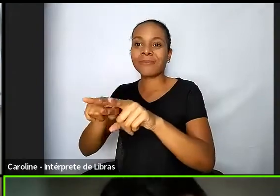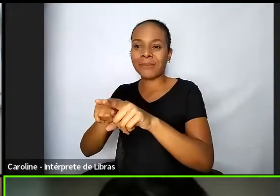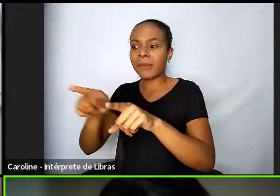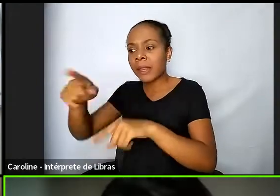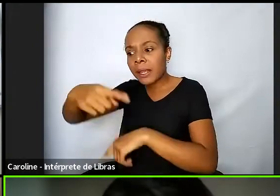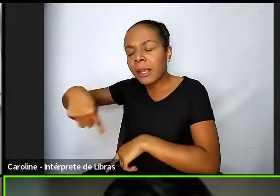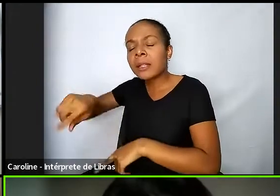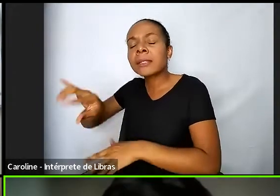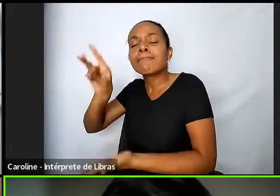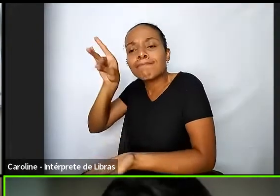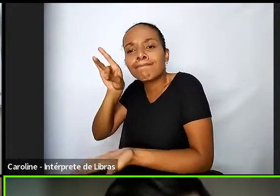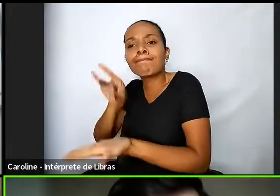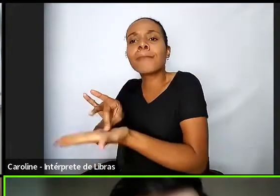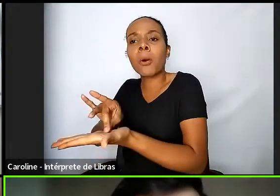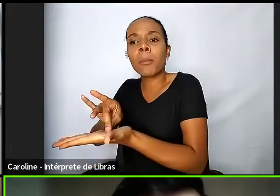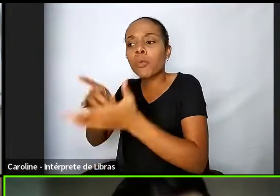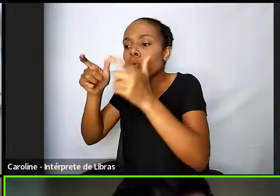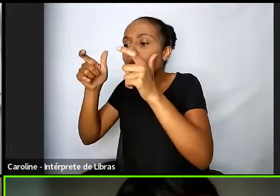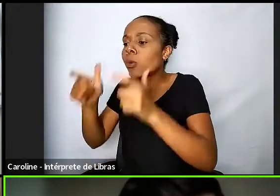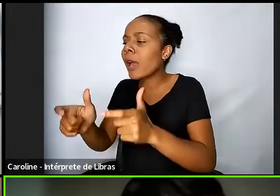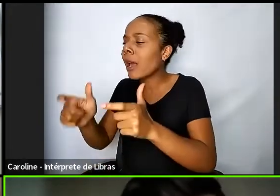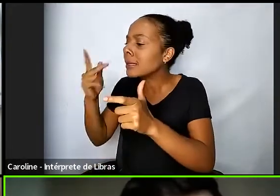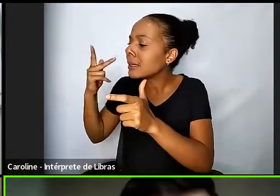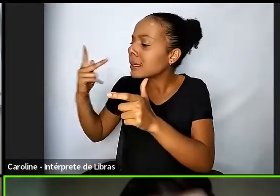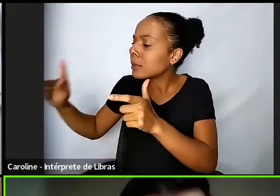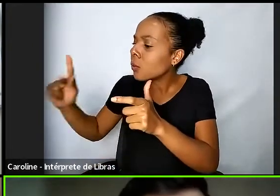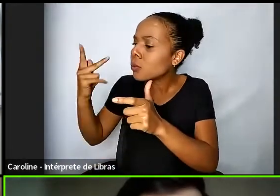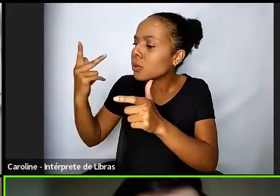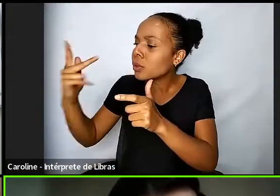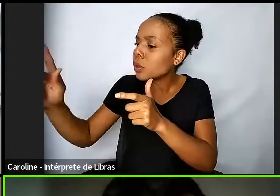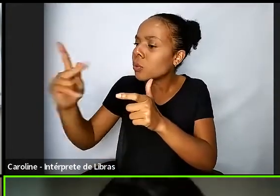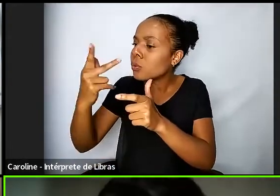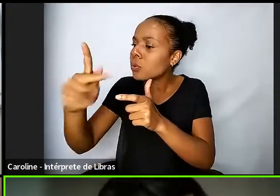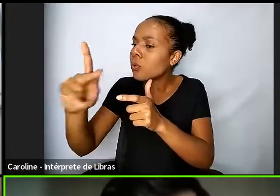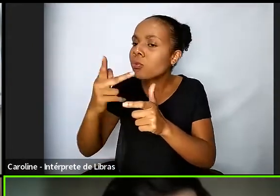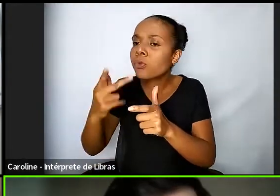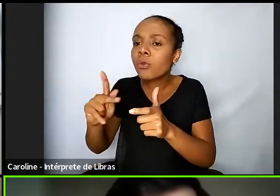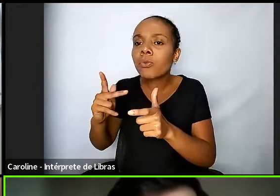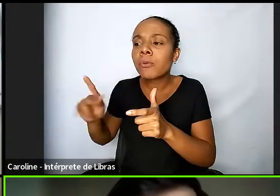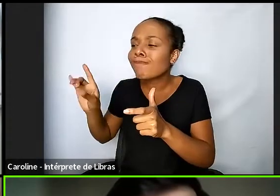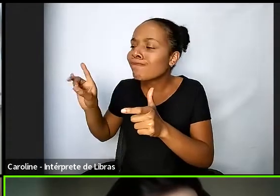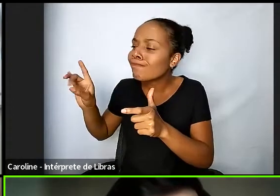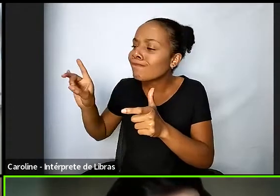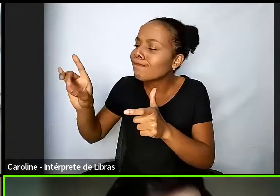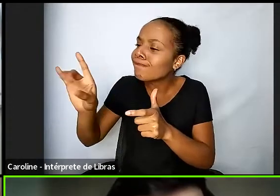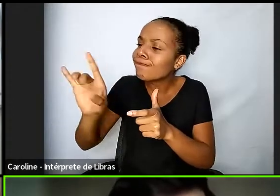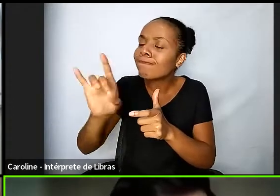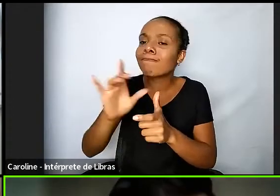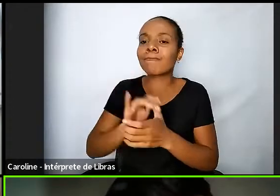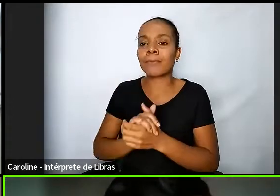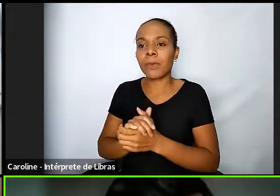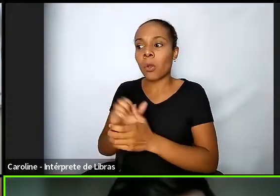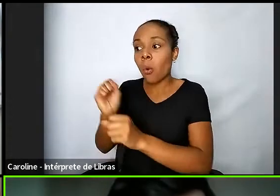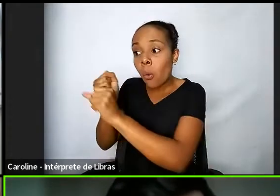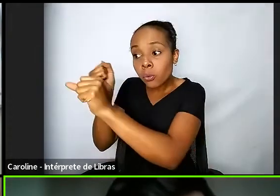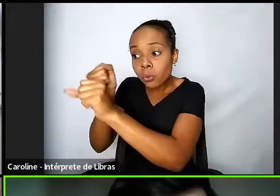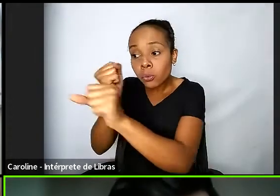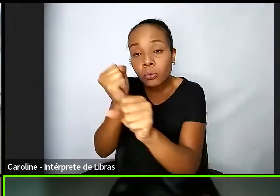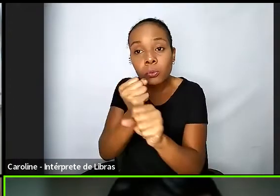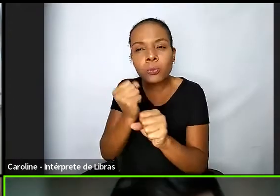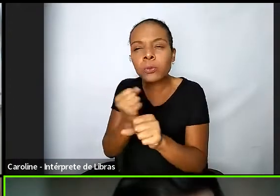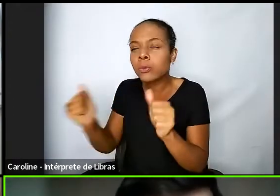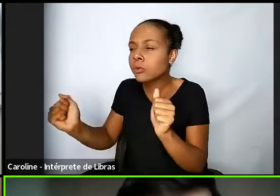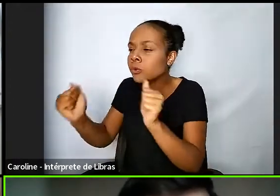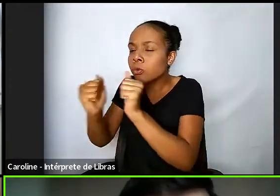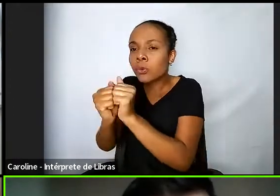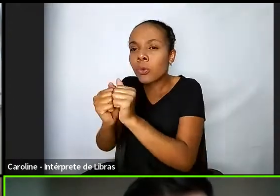seu seu né e construído por eles e com eles né para de fato chamarem de